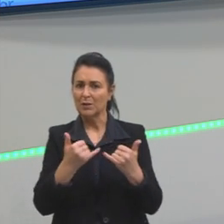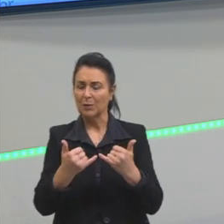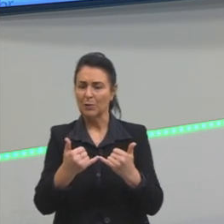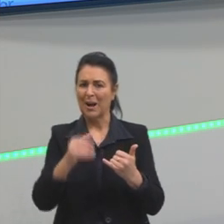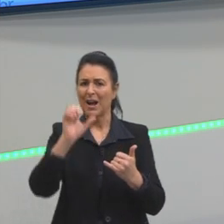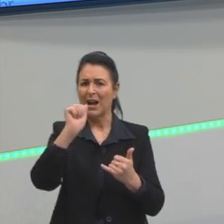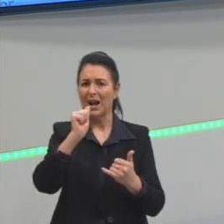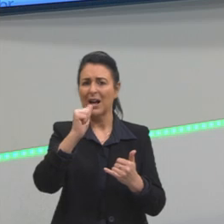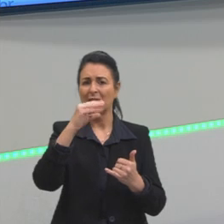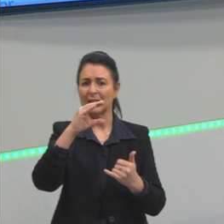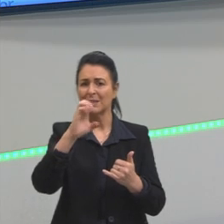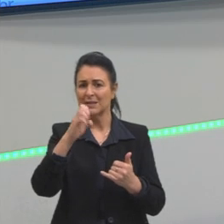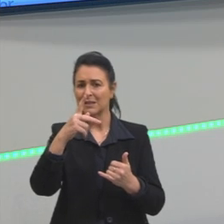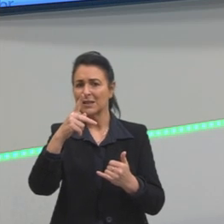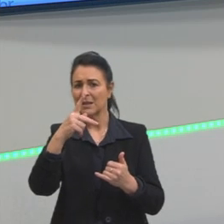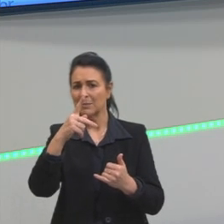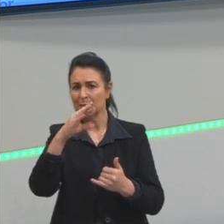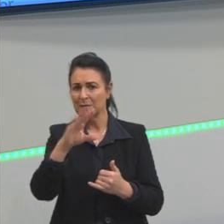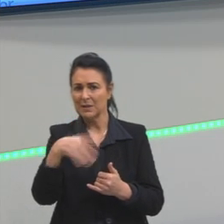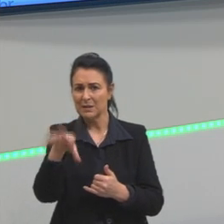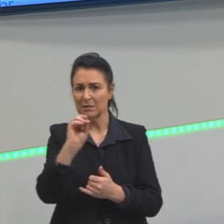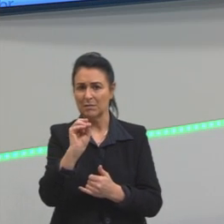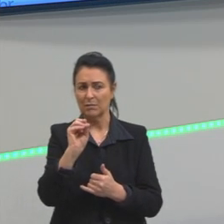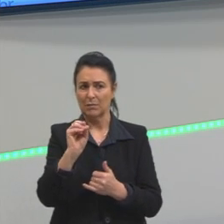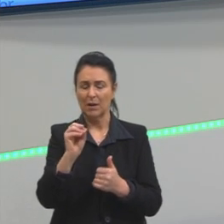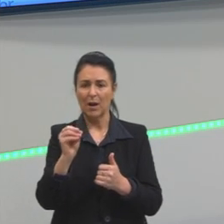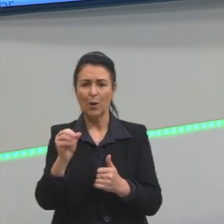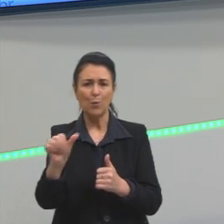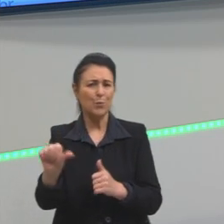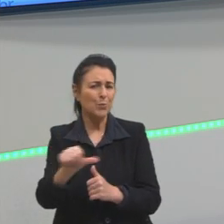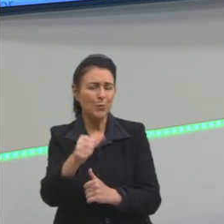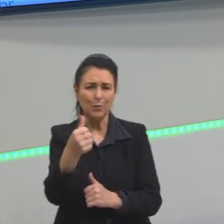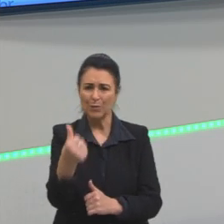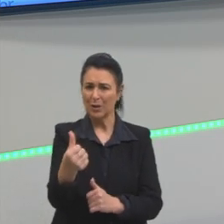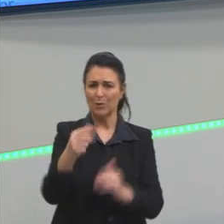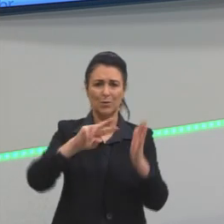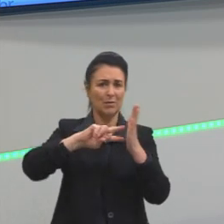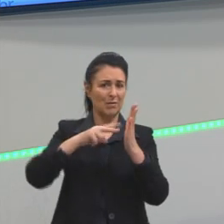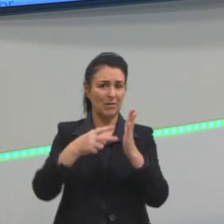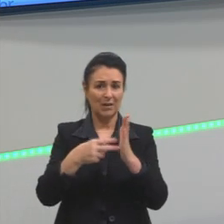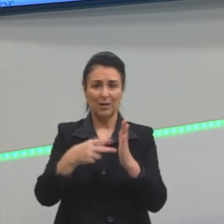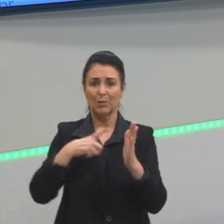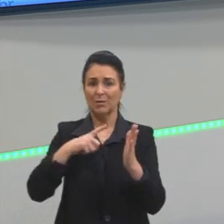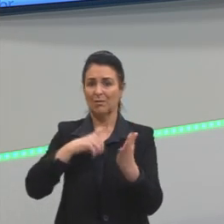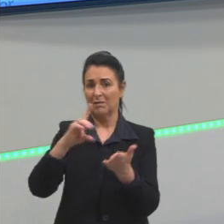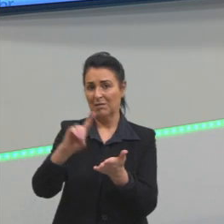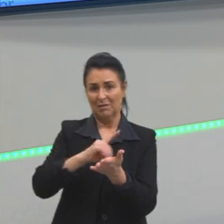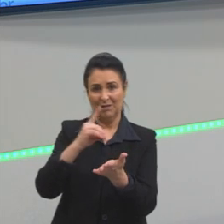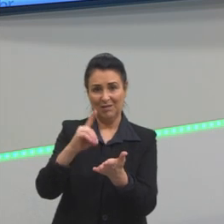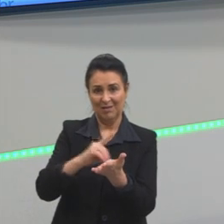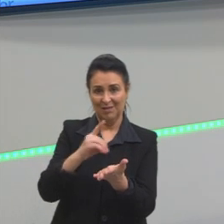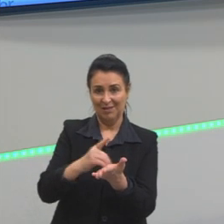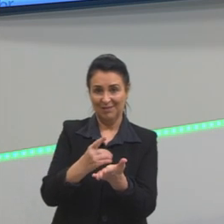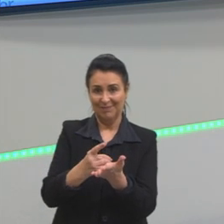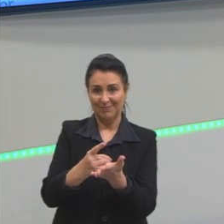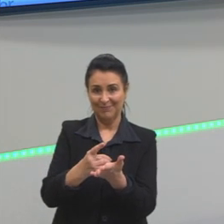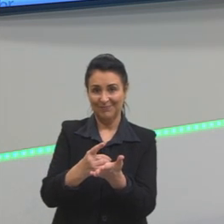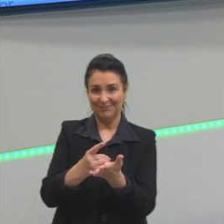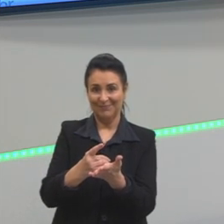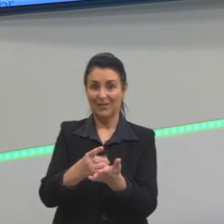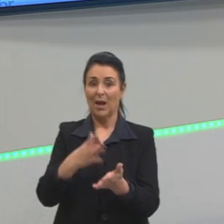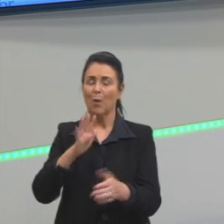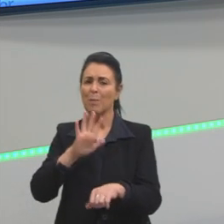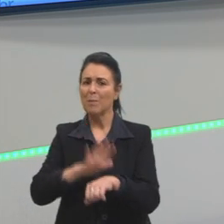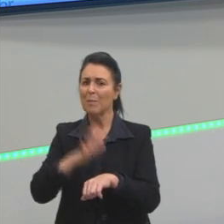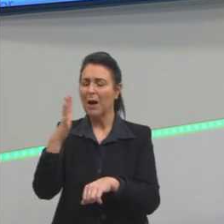primeira da palavra o primeiro significado que a gente tem ali no dicionário provavelmente seja o